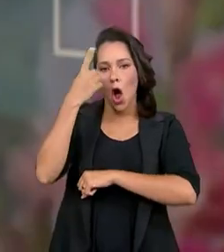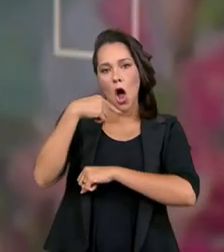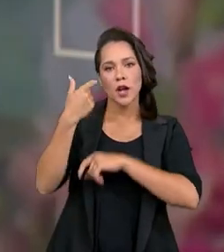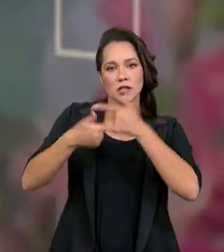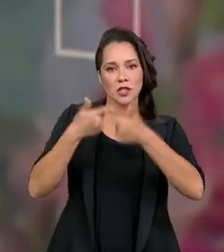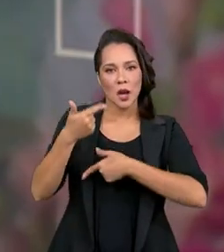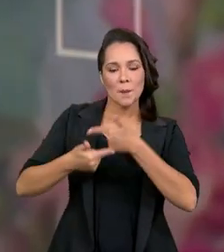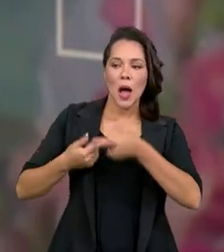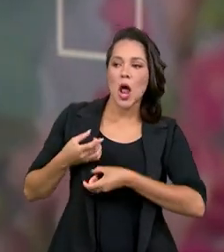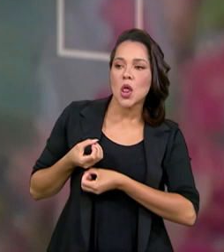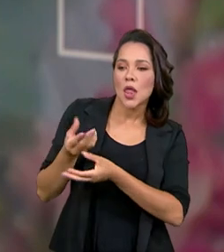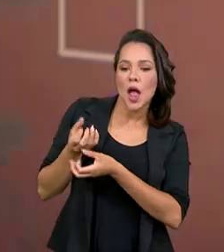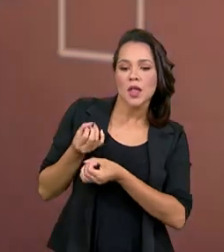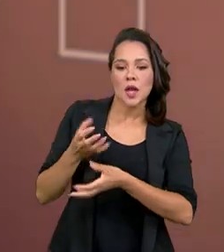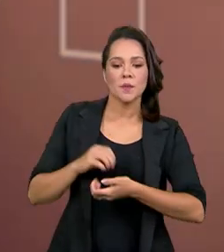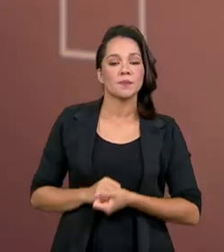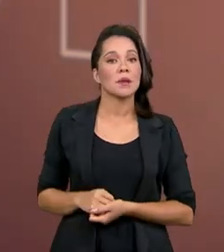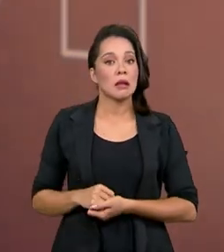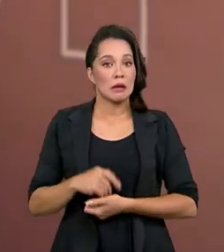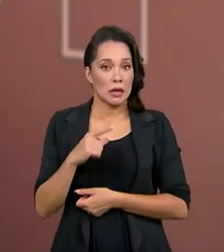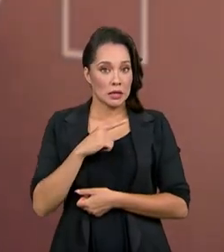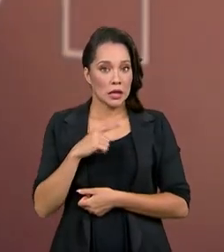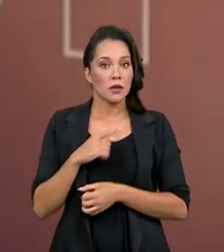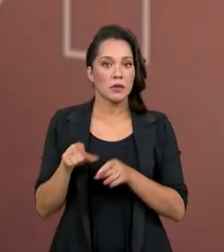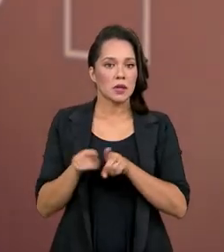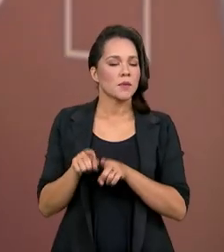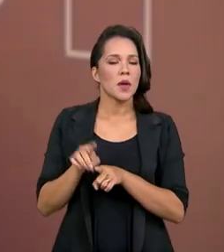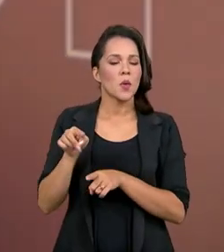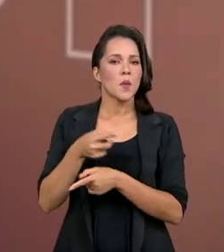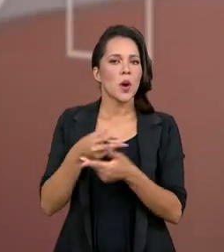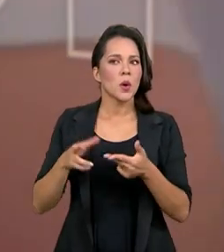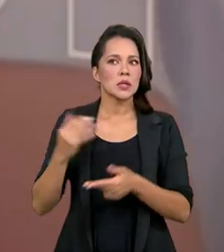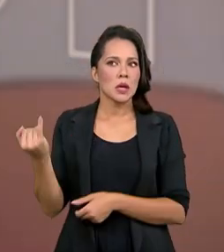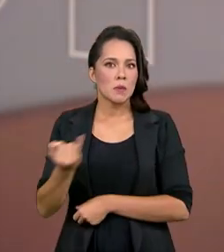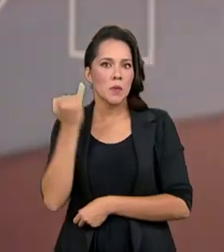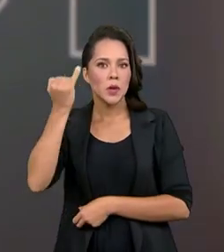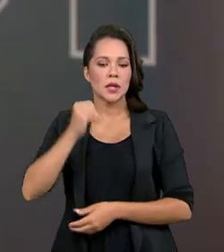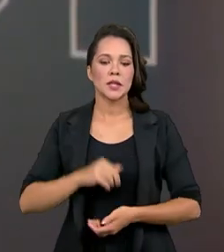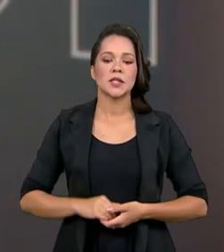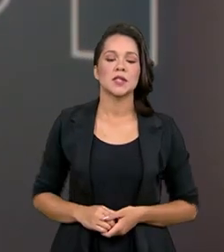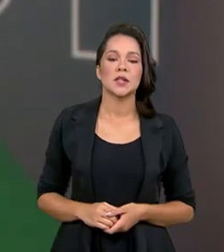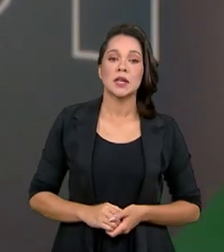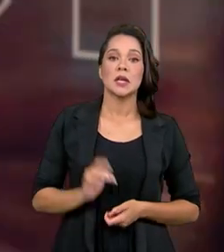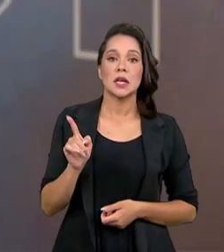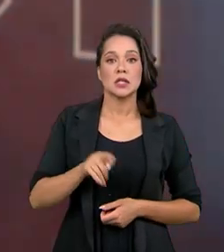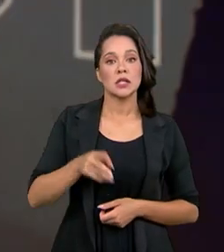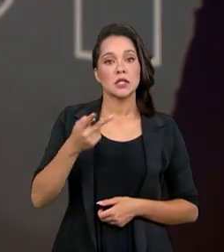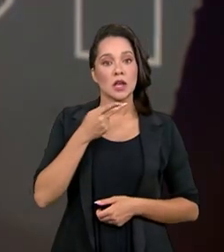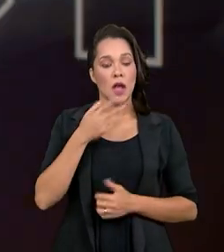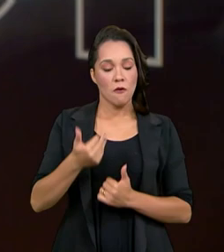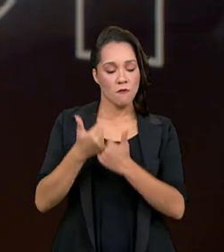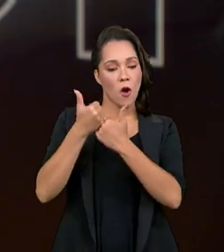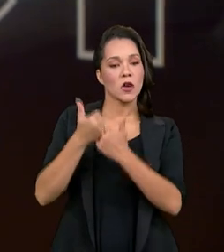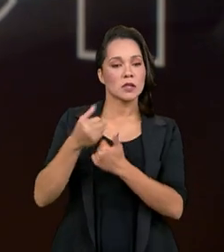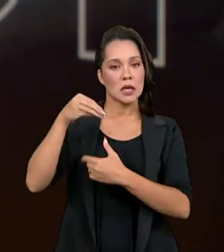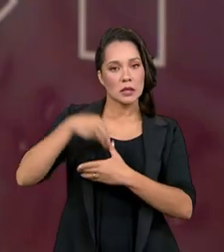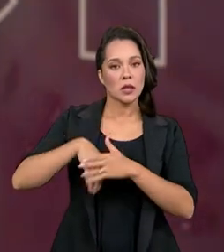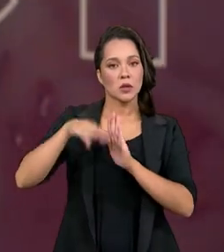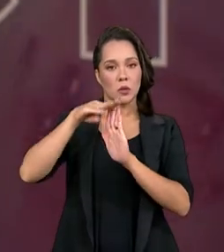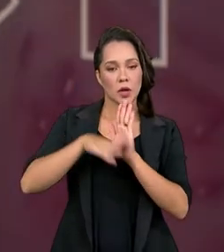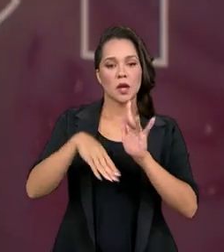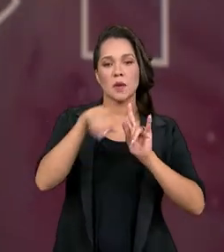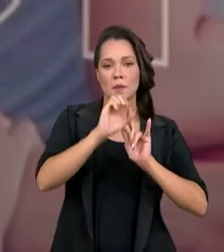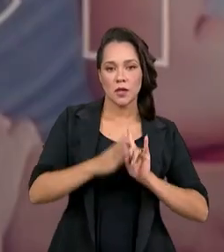trabalho. E ela trouxe uma questão muito relevante, que a gente reforça muito, inclusive, dentro do Pátria